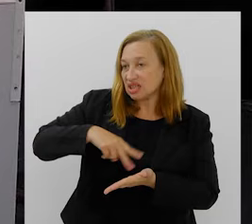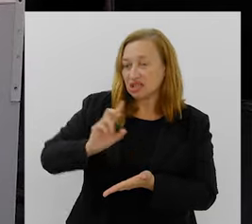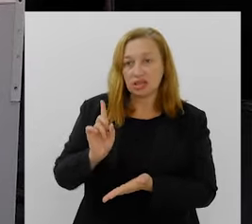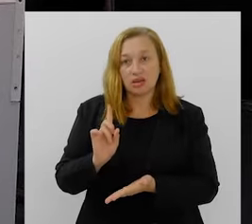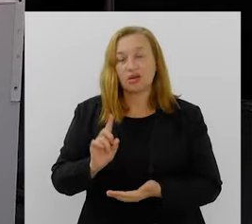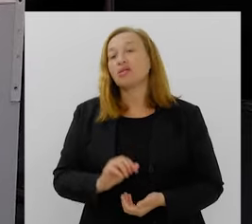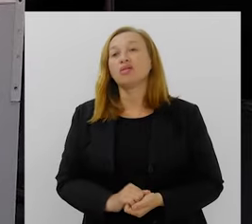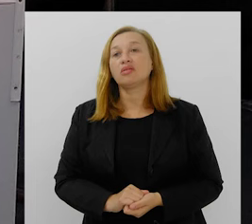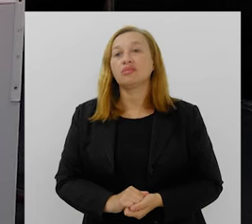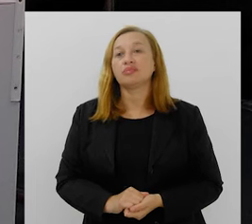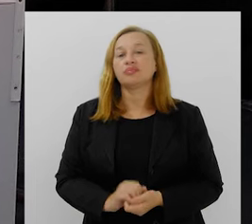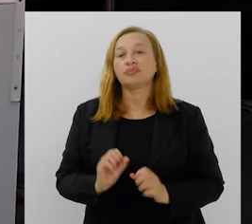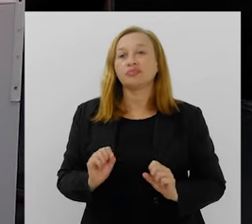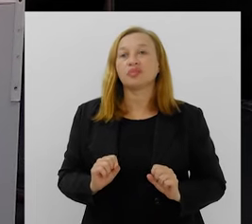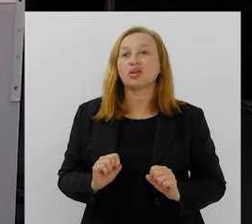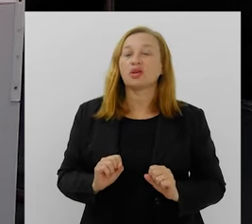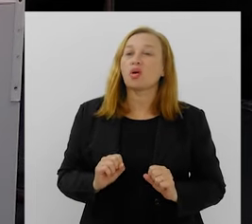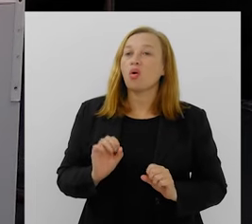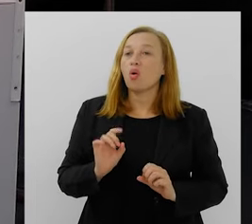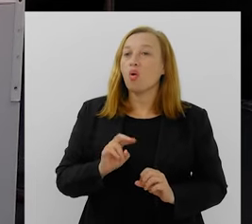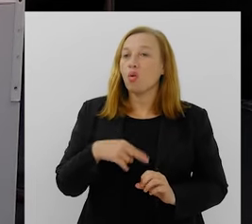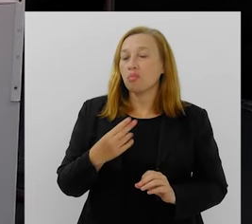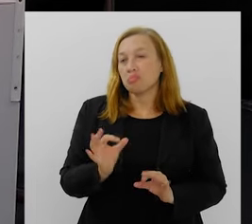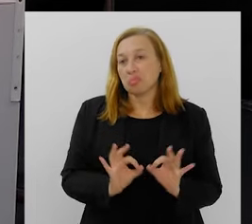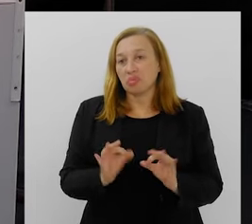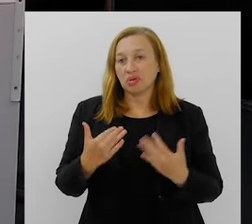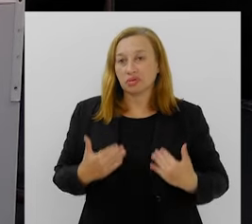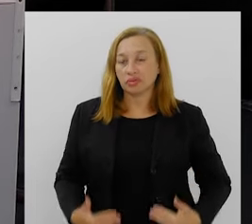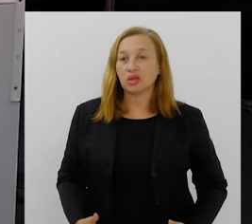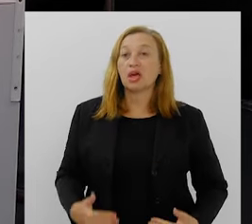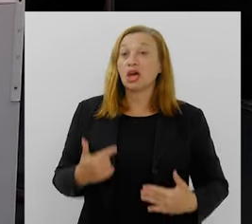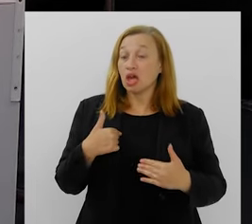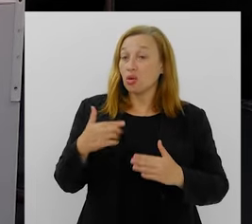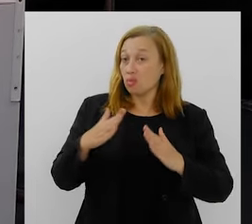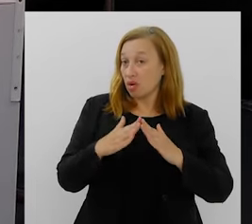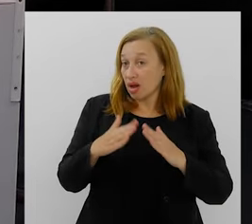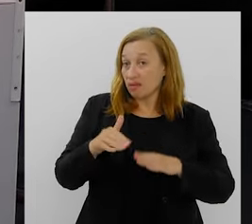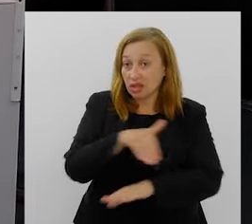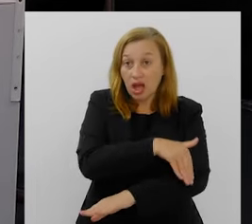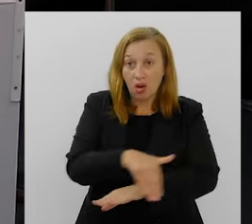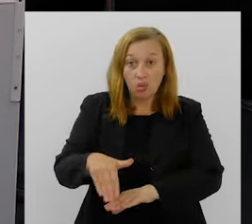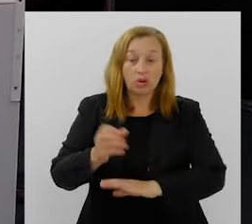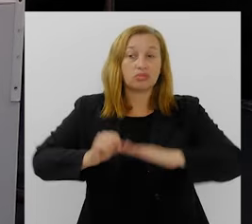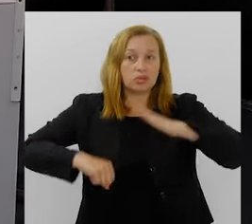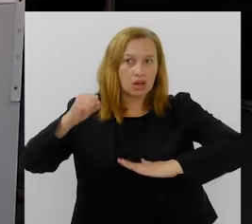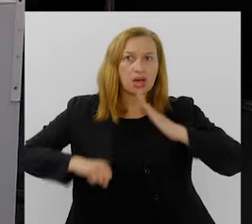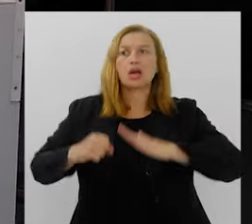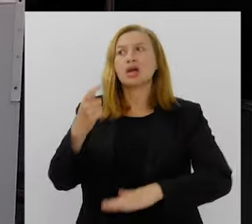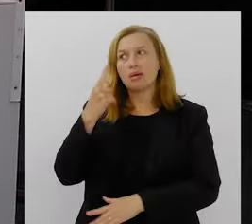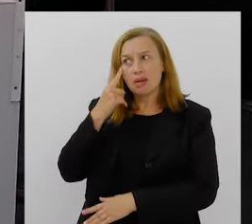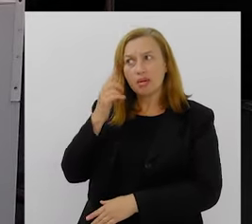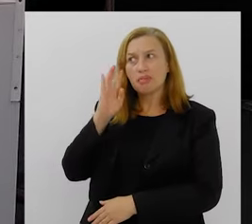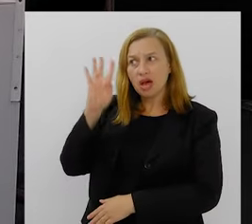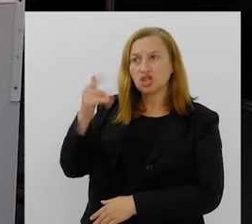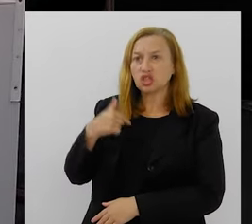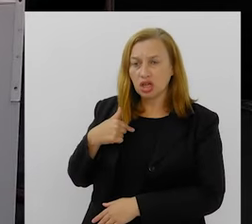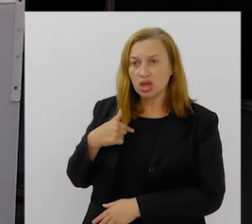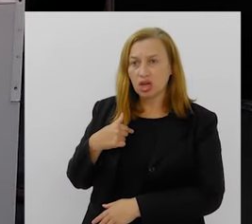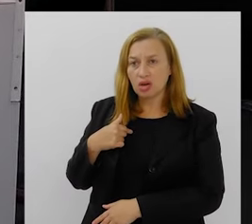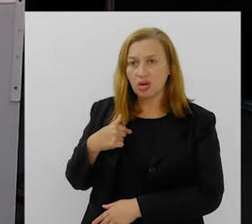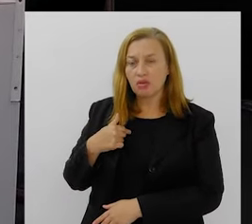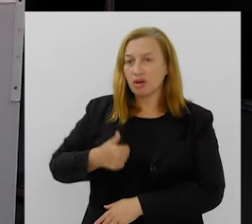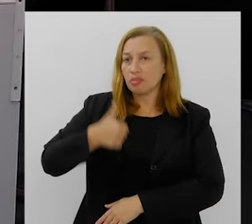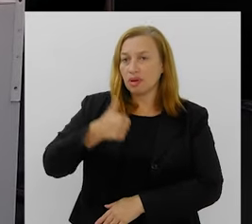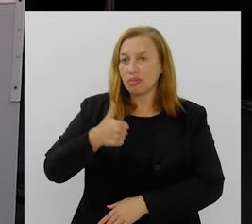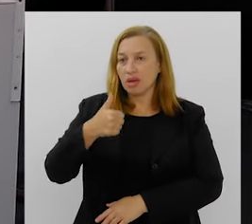ou preparo físico. E eu morava na rua de Salgueiro. Então, você mentaliza, eu viro a primeira